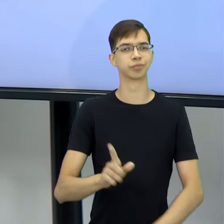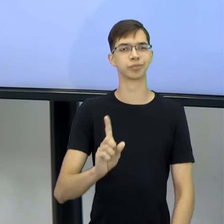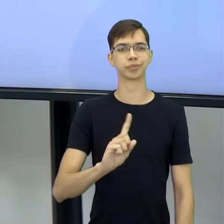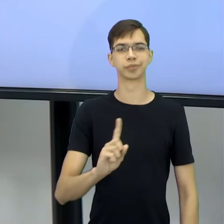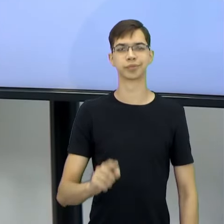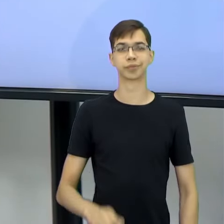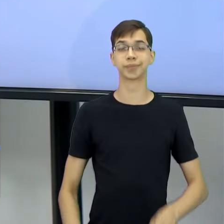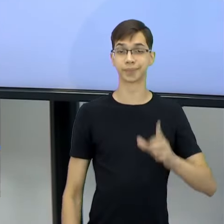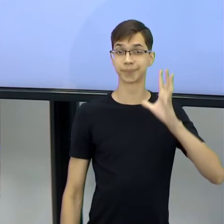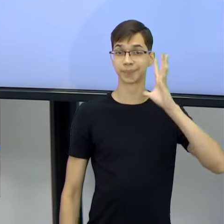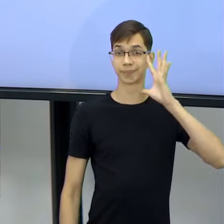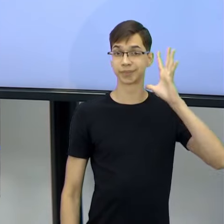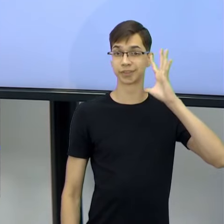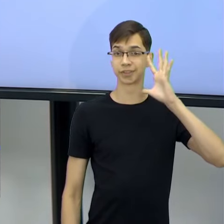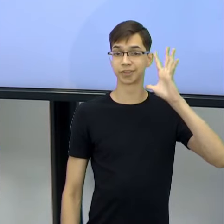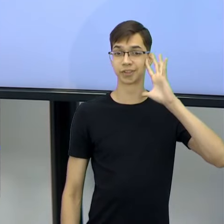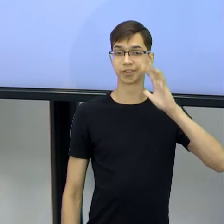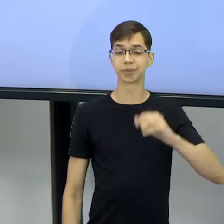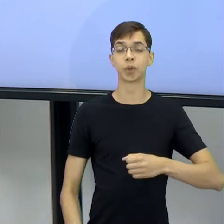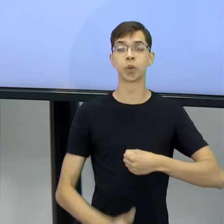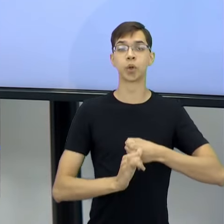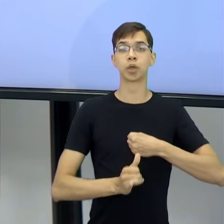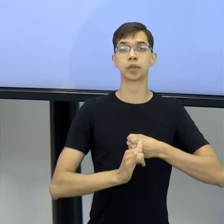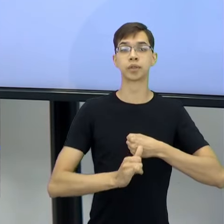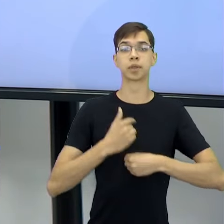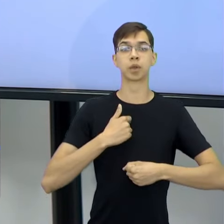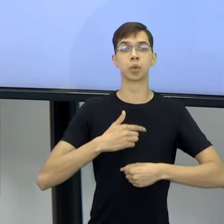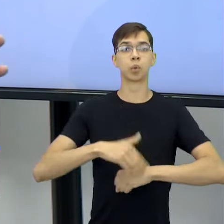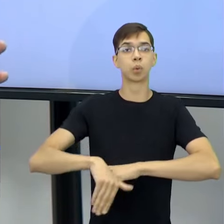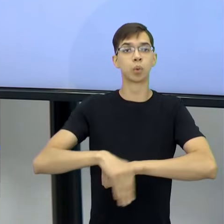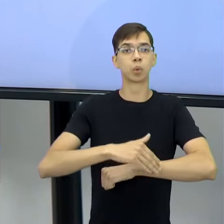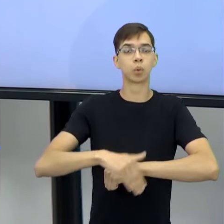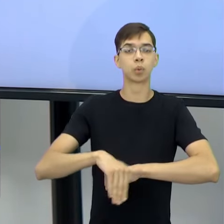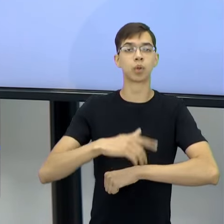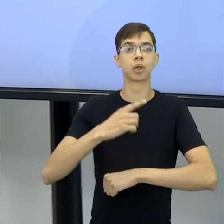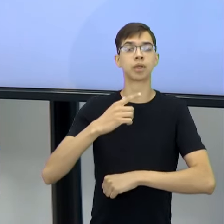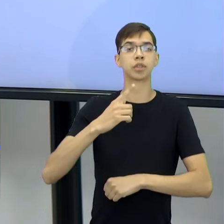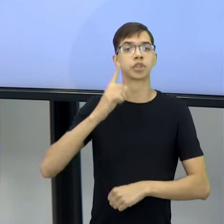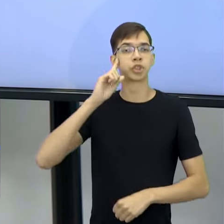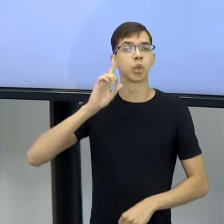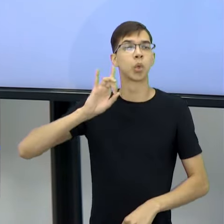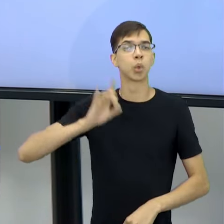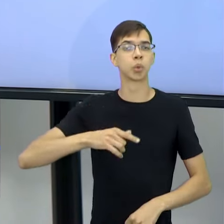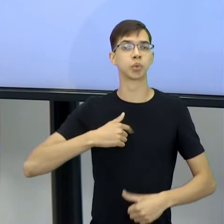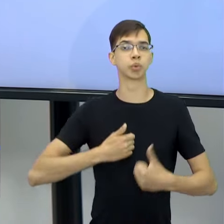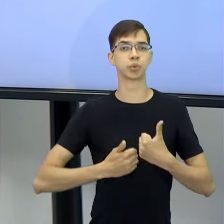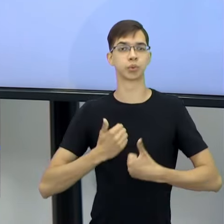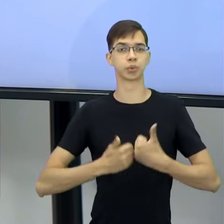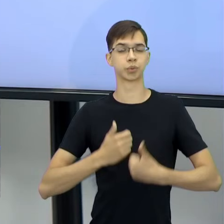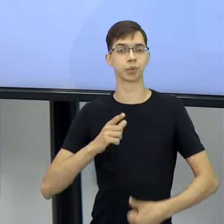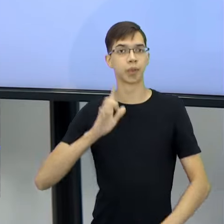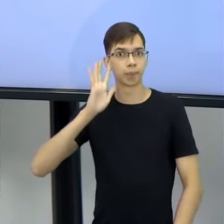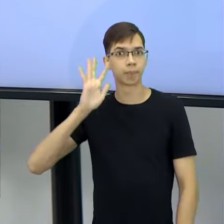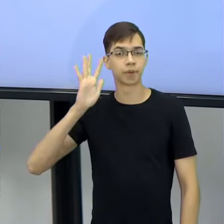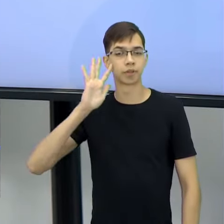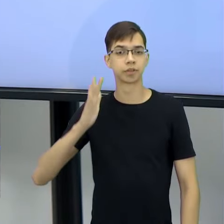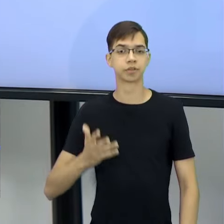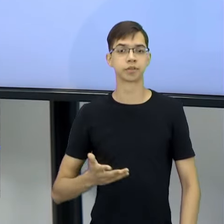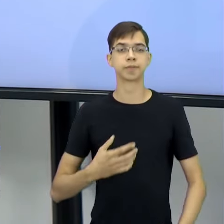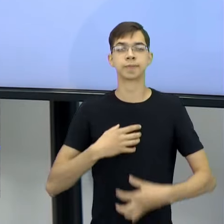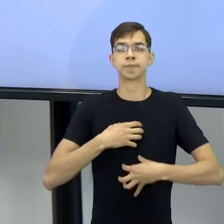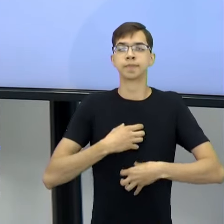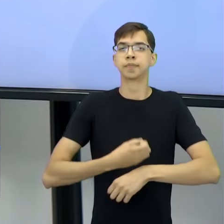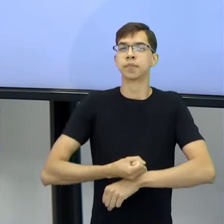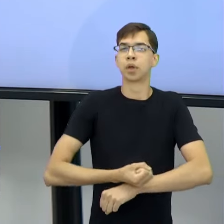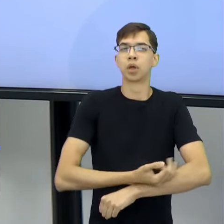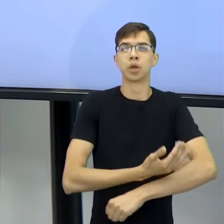que eu joguei futebol com meus amigos na rua, na quadra. Sei lá, imagina aquele tipo de coisa. É bem emotivo, é trazendo sensações.